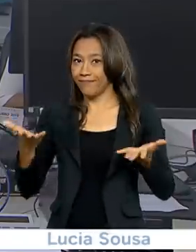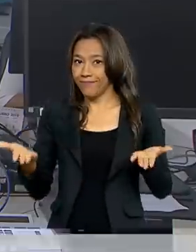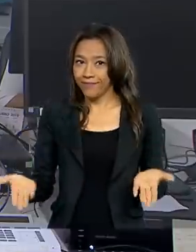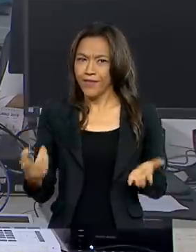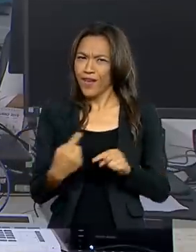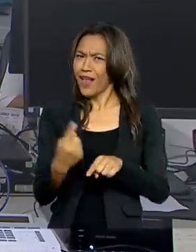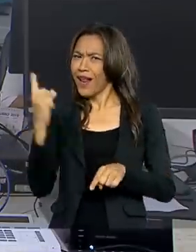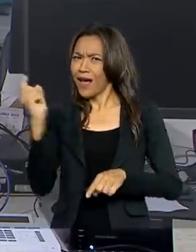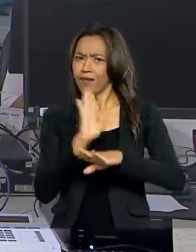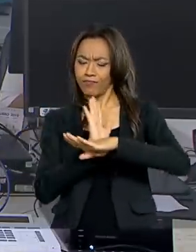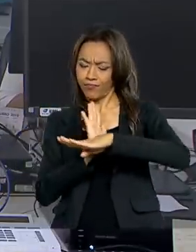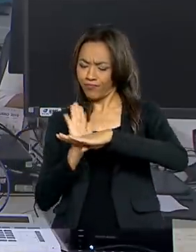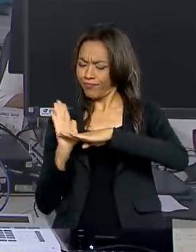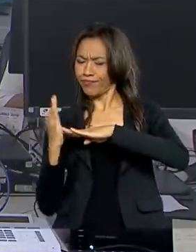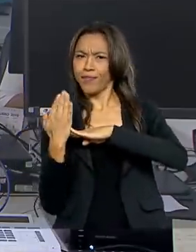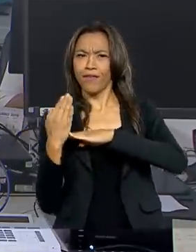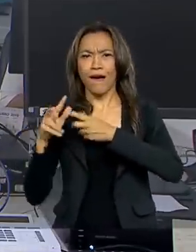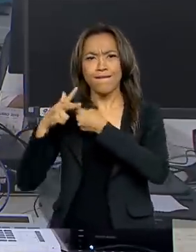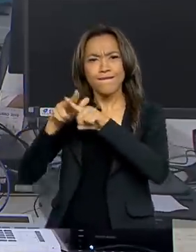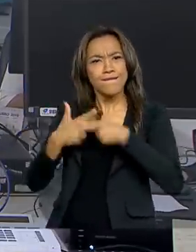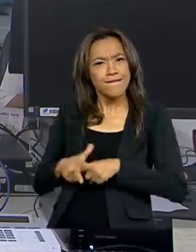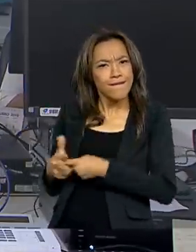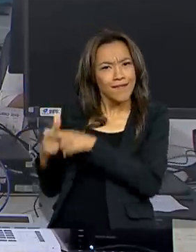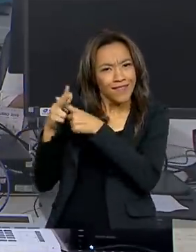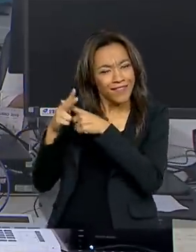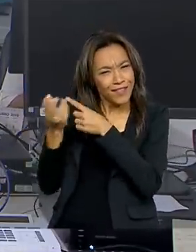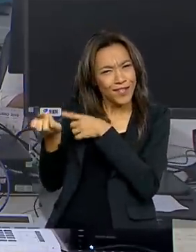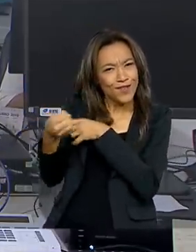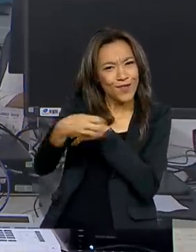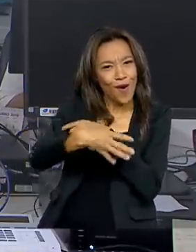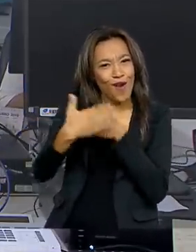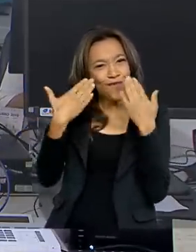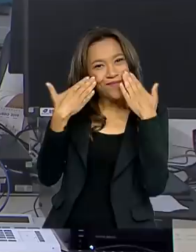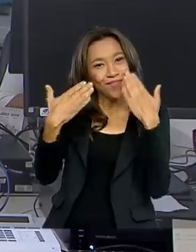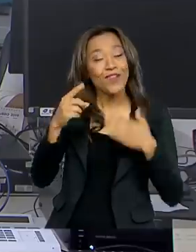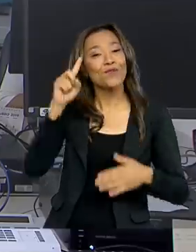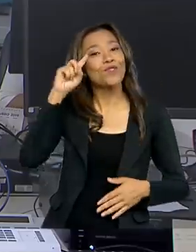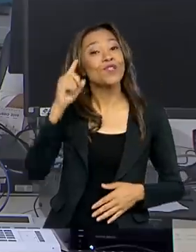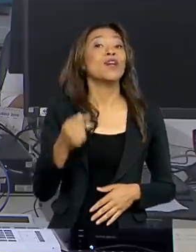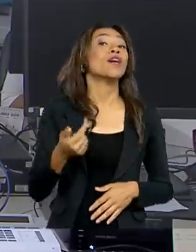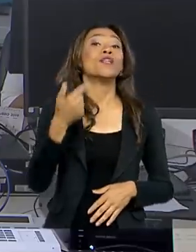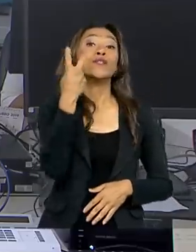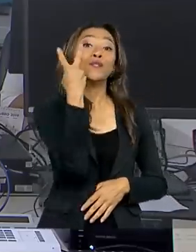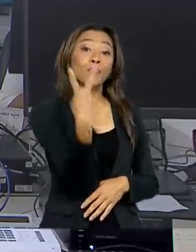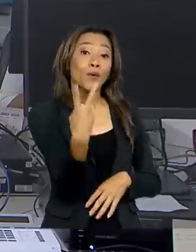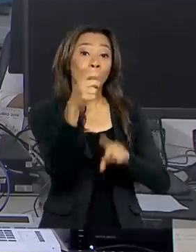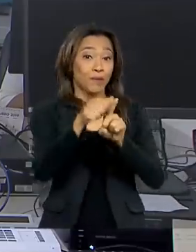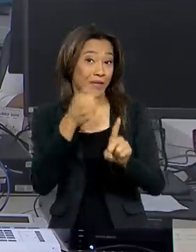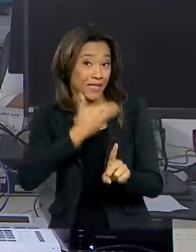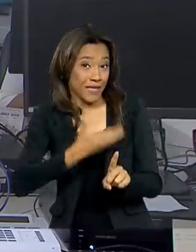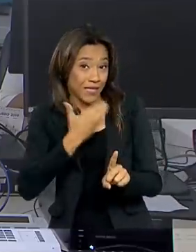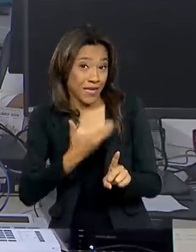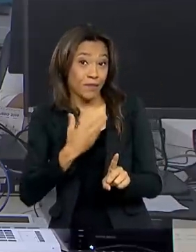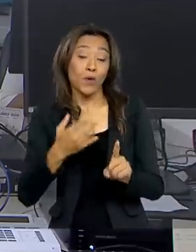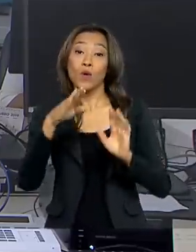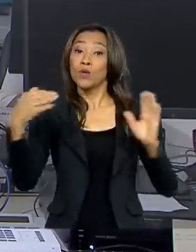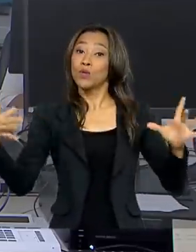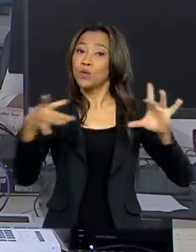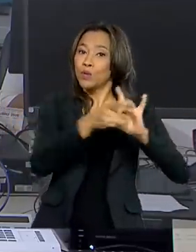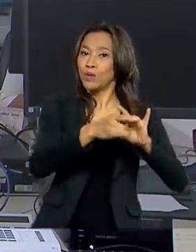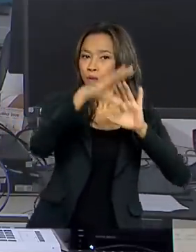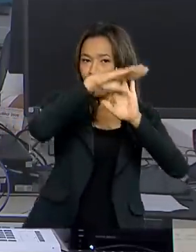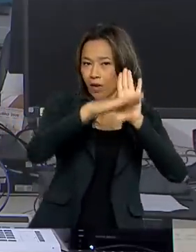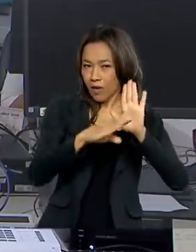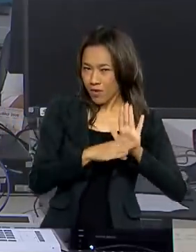que o nosso estúdio vai passar por uma reforma e vai voltar de cara nova no dia 2 de dezembro, junto com a programação de verão da TV